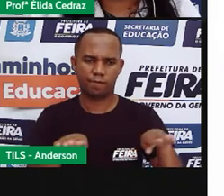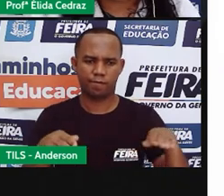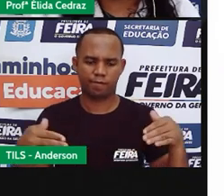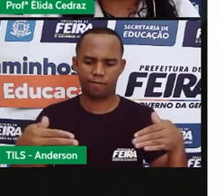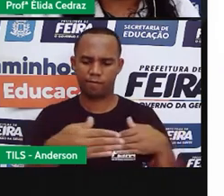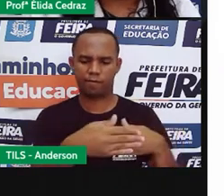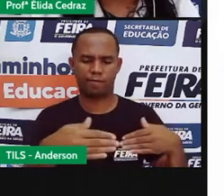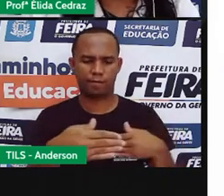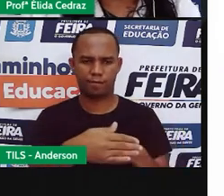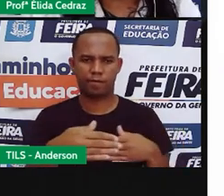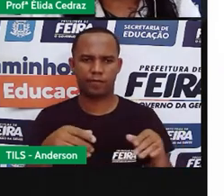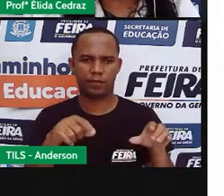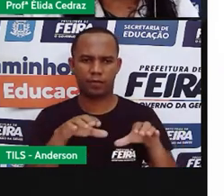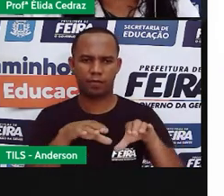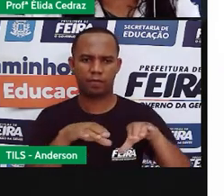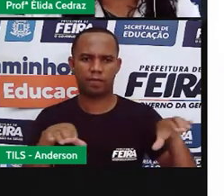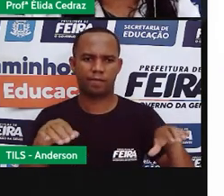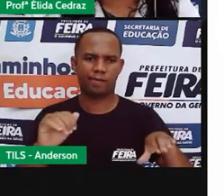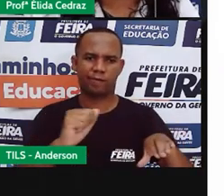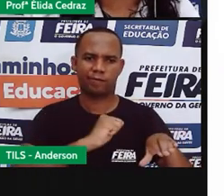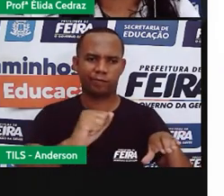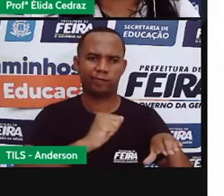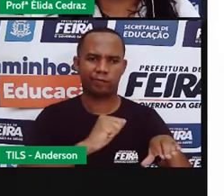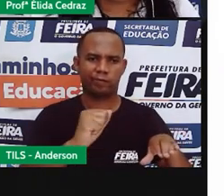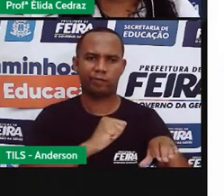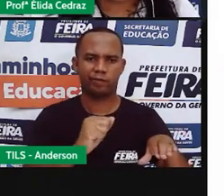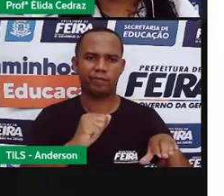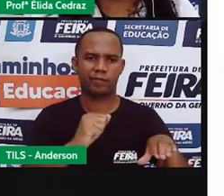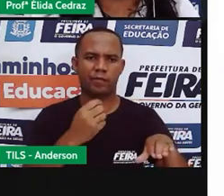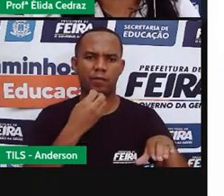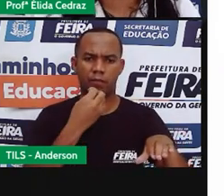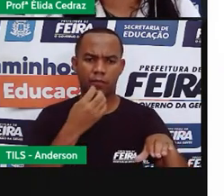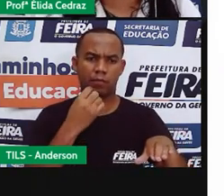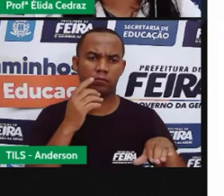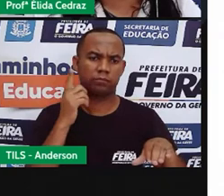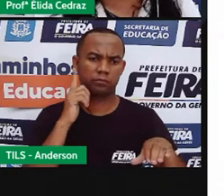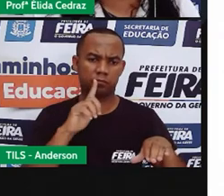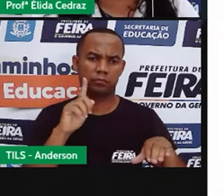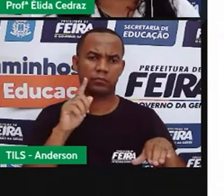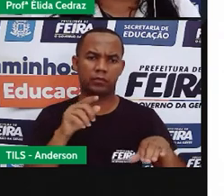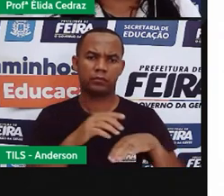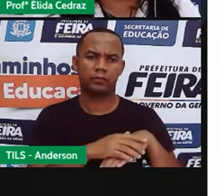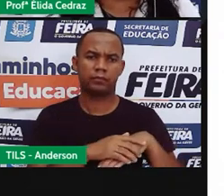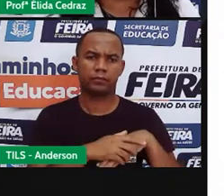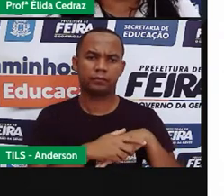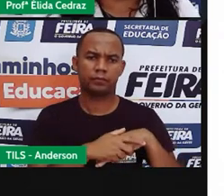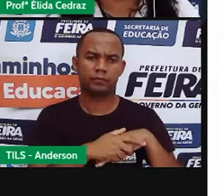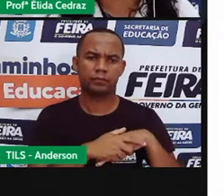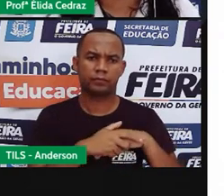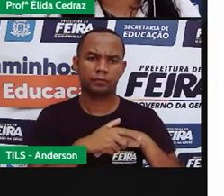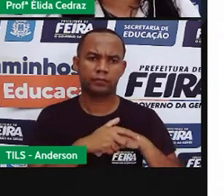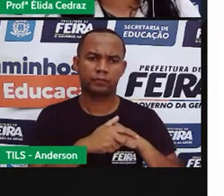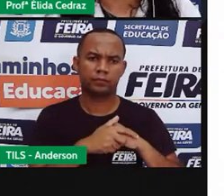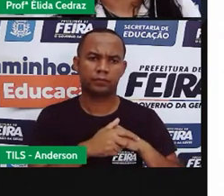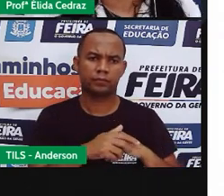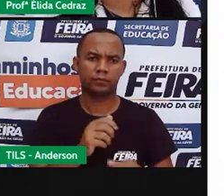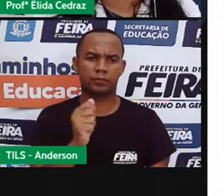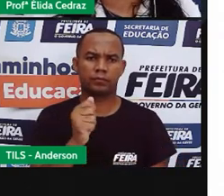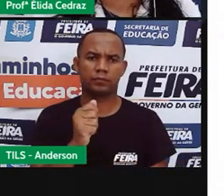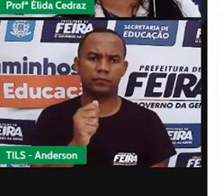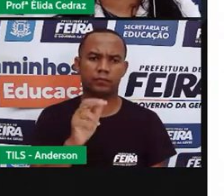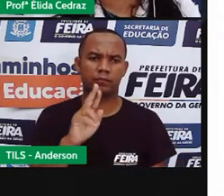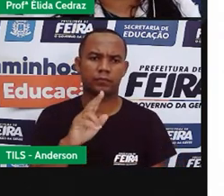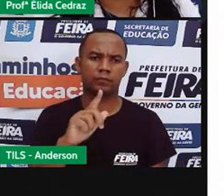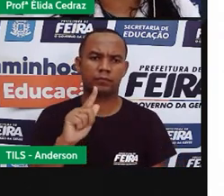moldado e depois lixado e é bem mais barato a manchila e fibra o